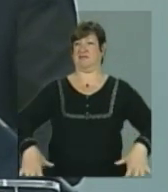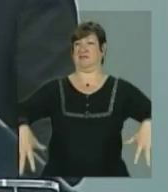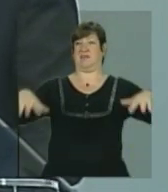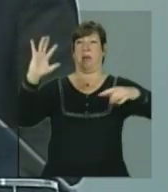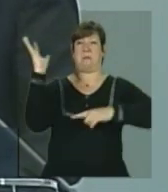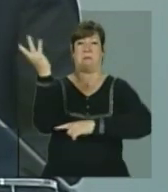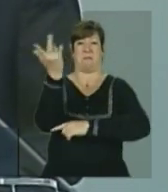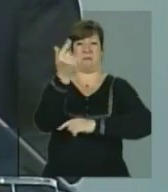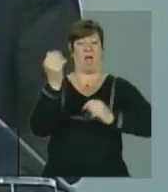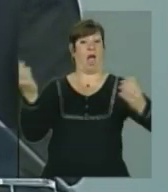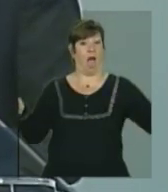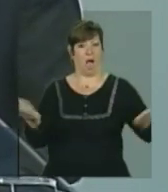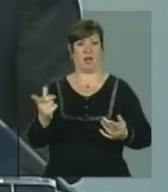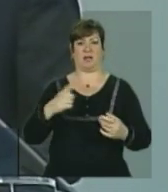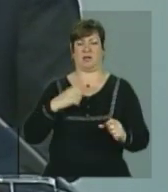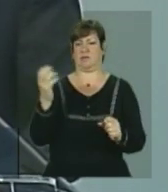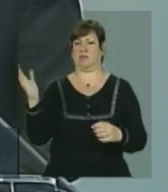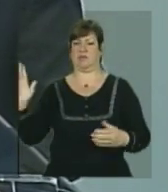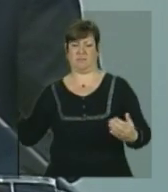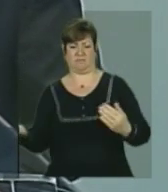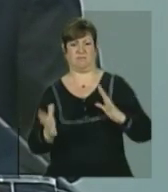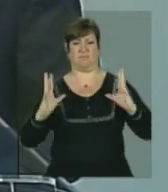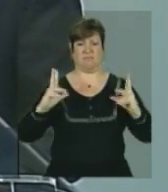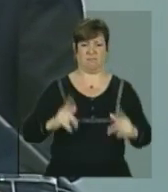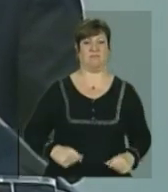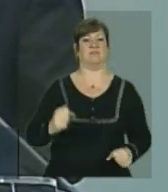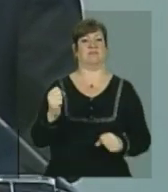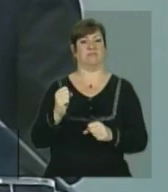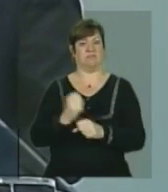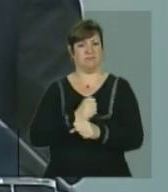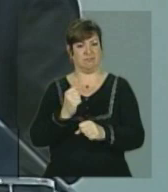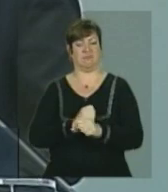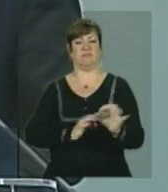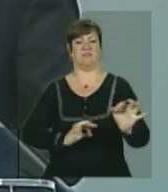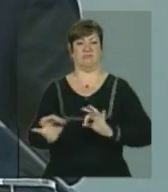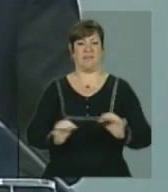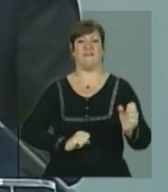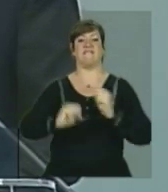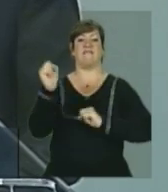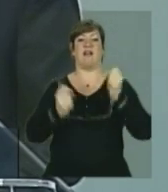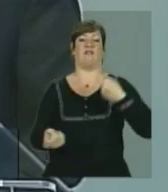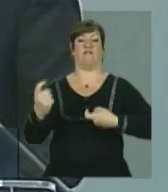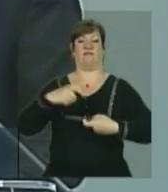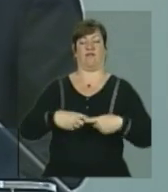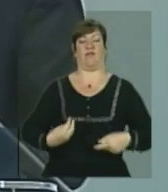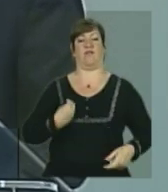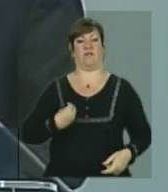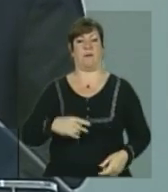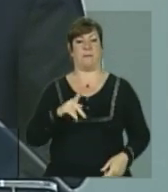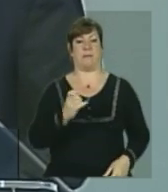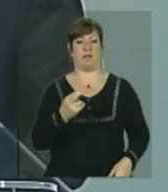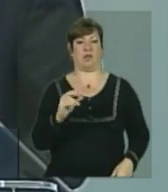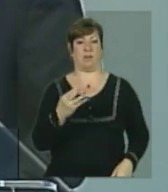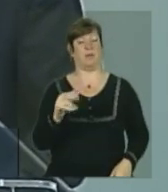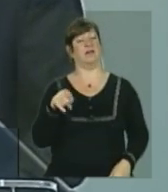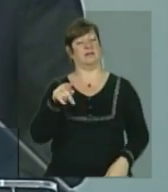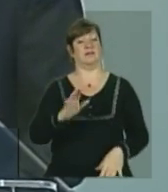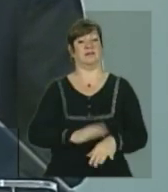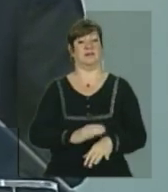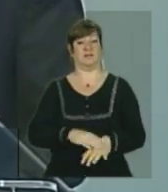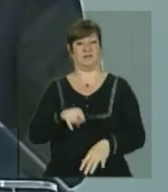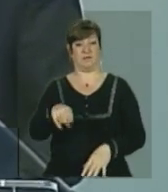hoje tem mais de seis mil trabalhadores lá contratados pela Petrobras e é um trabalho da senhora.